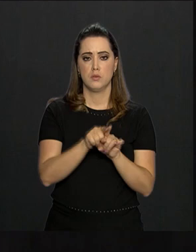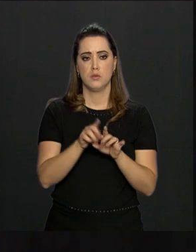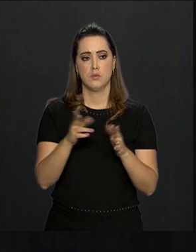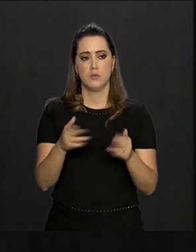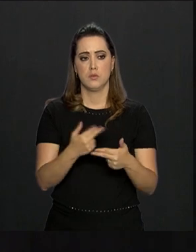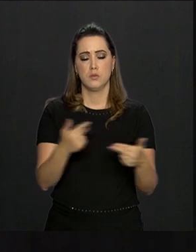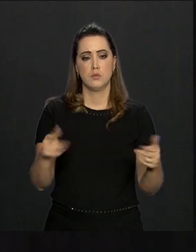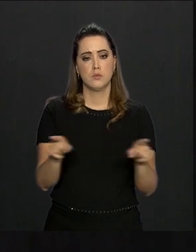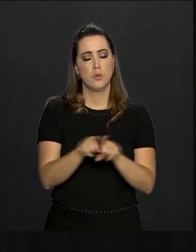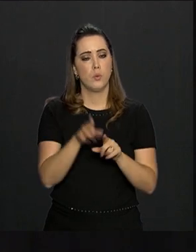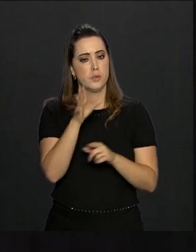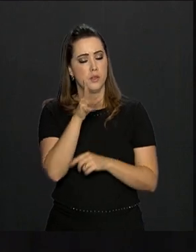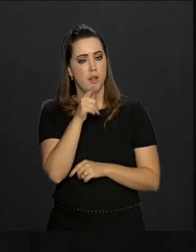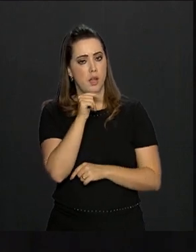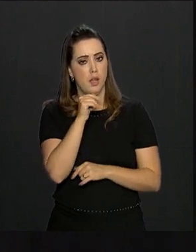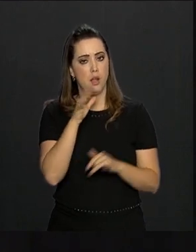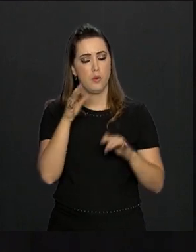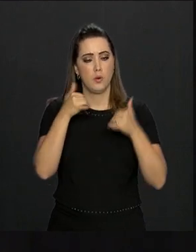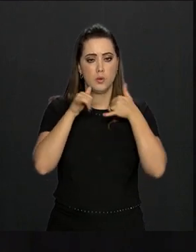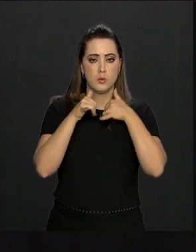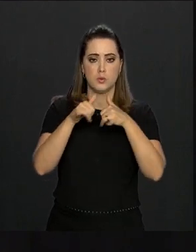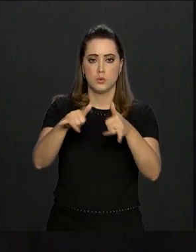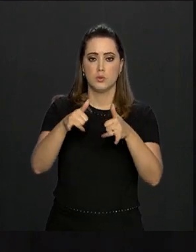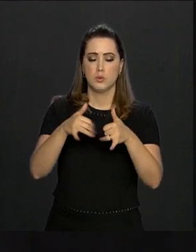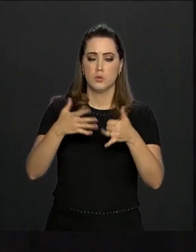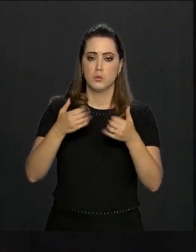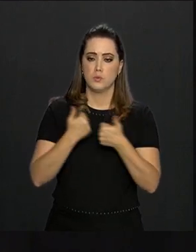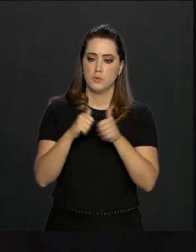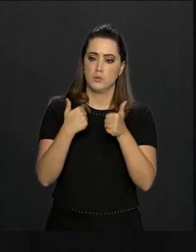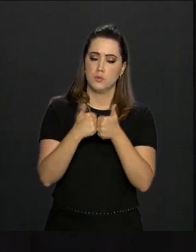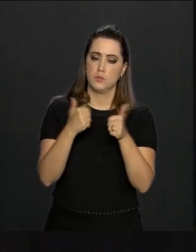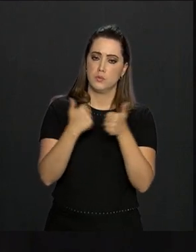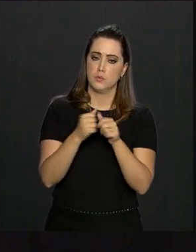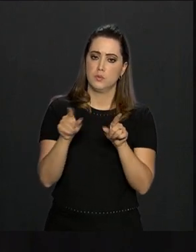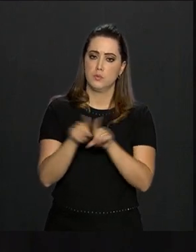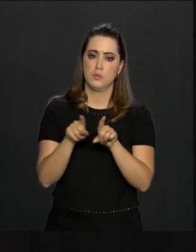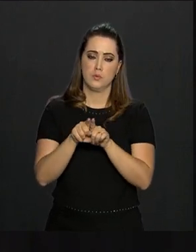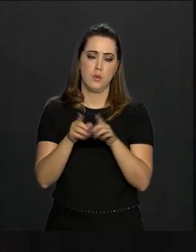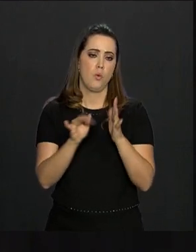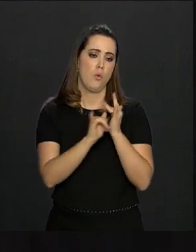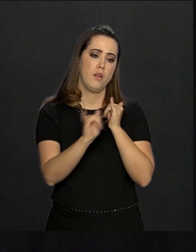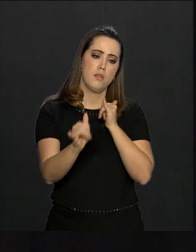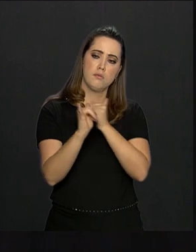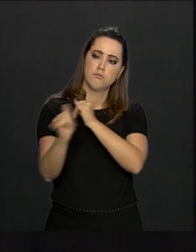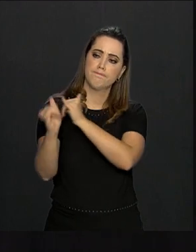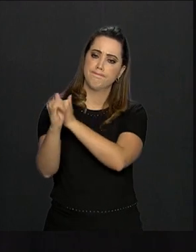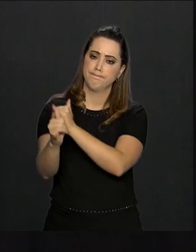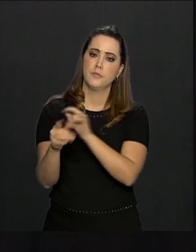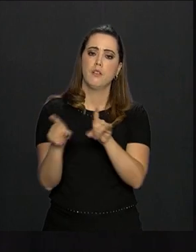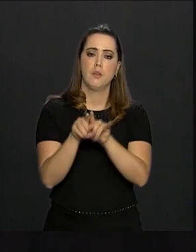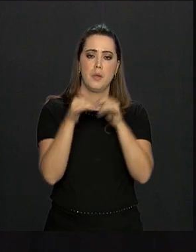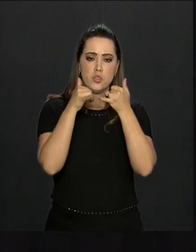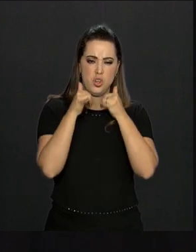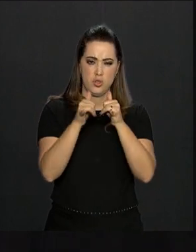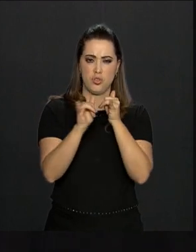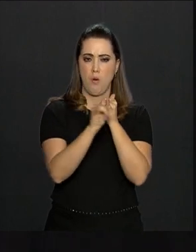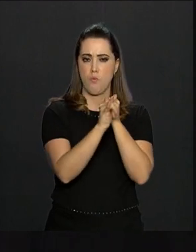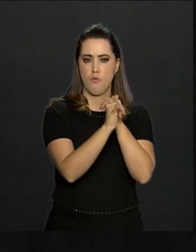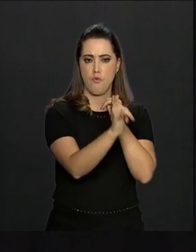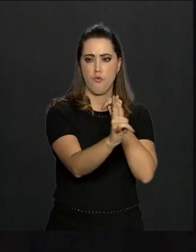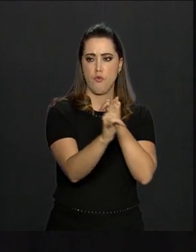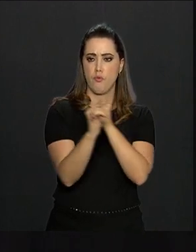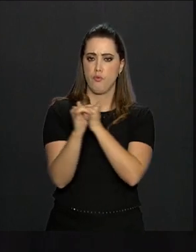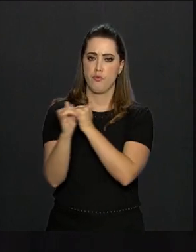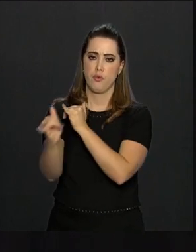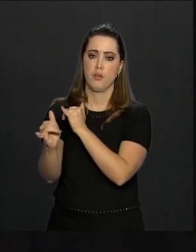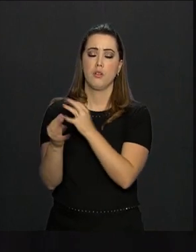proveem serviços como água, luz, transporte e também o próprio transporte de energia, e trazer